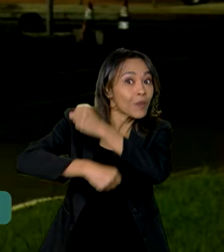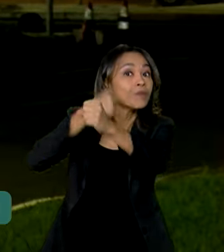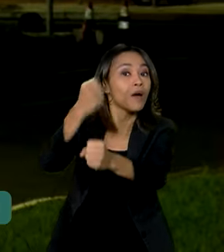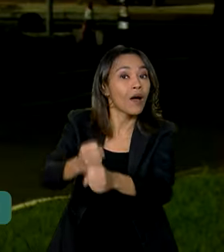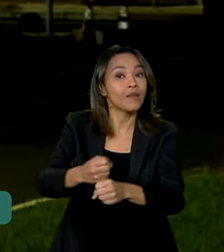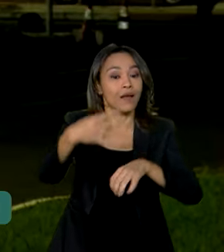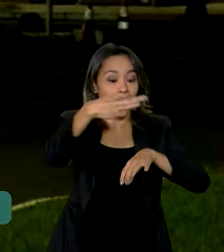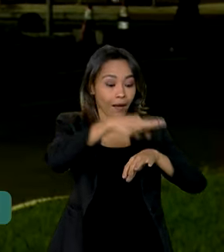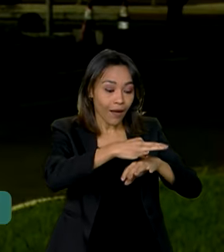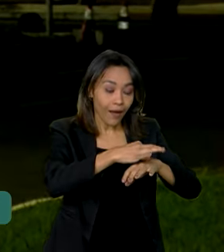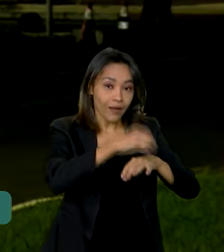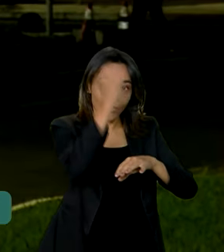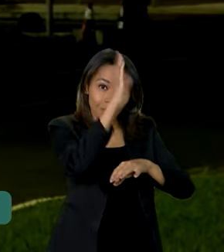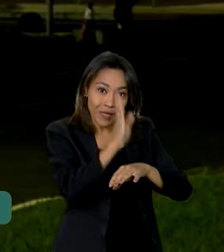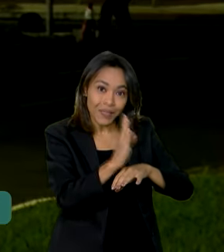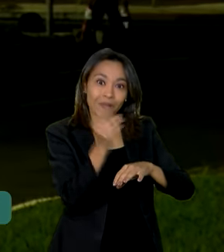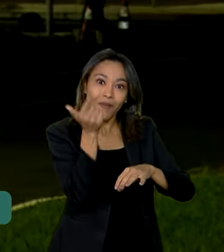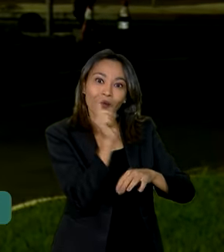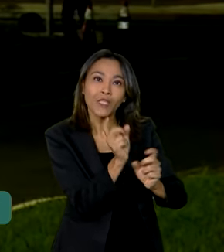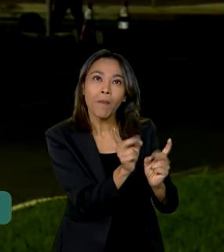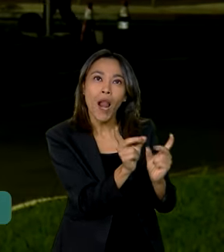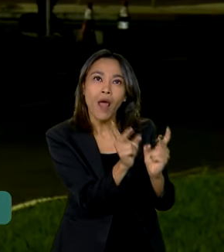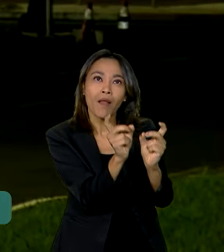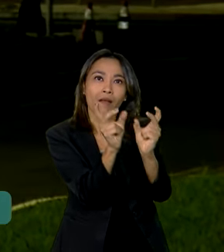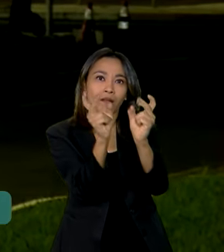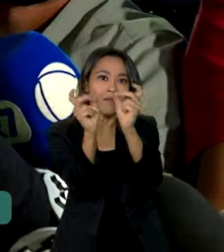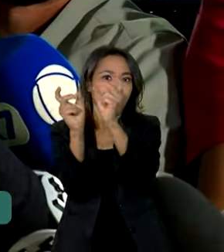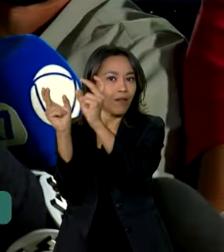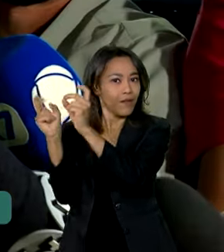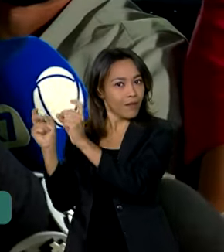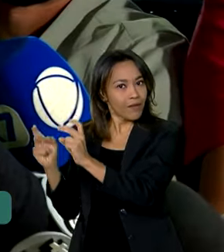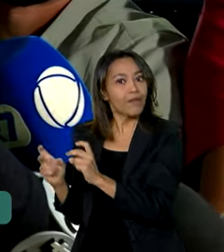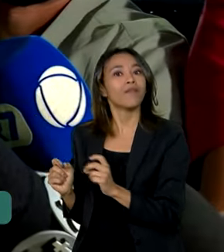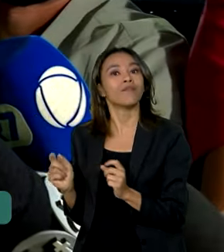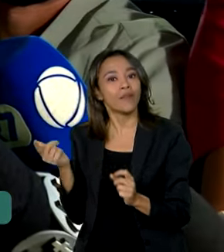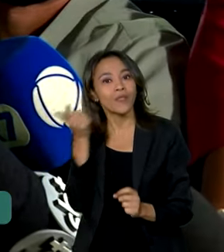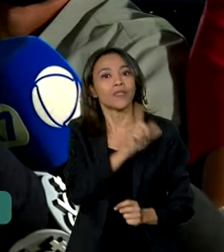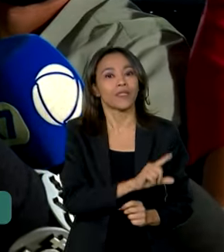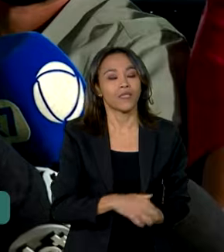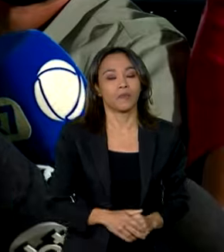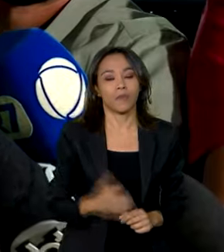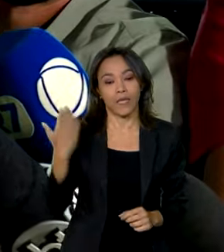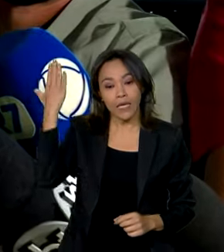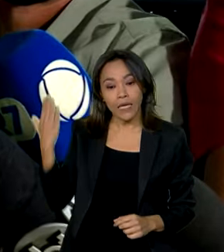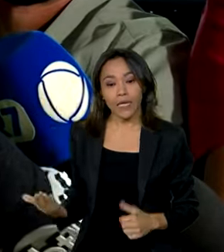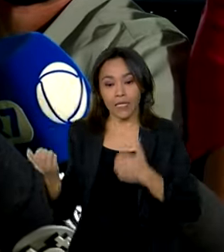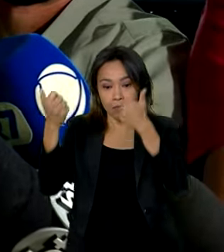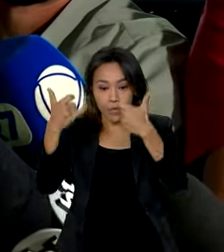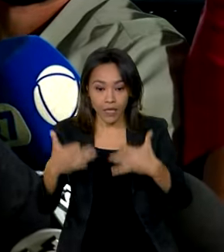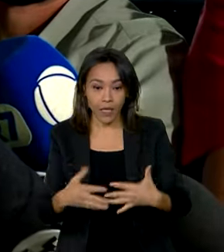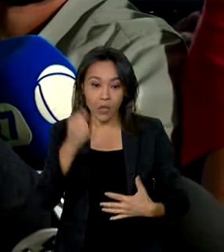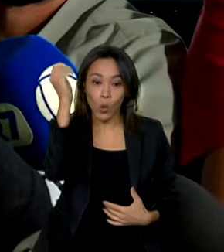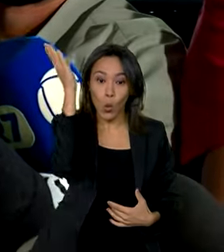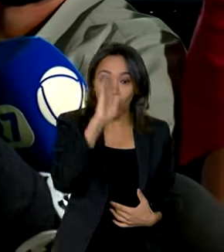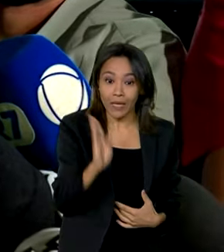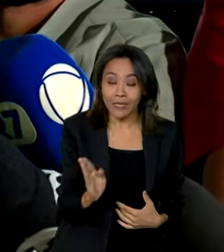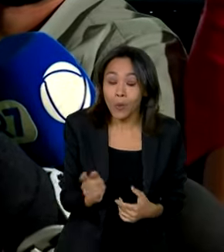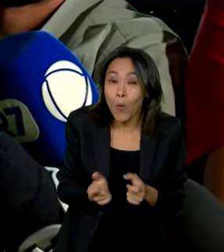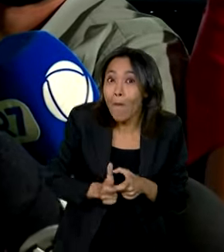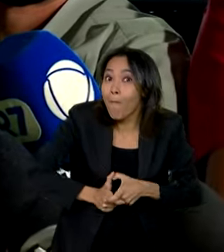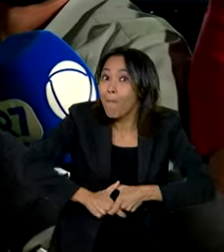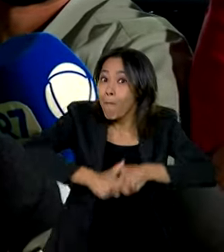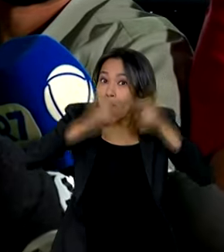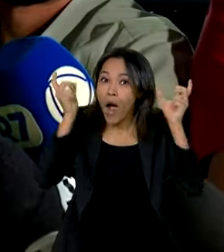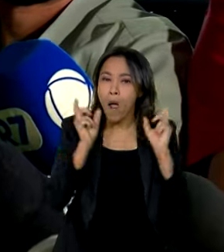brasileira poderá ganhar mercados mais restritos. O Brasil tendo o maior rebanho comercial do